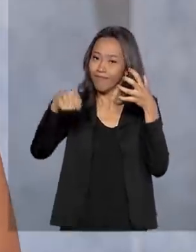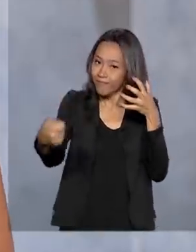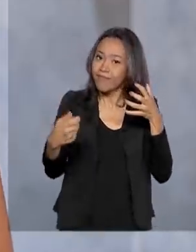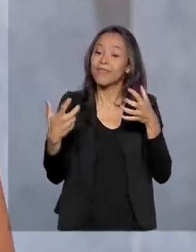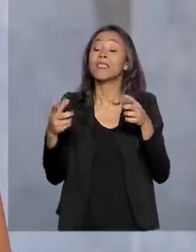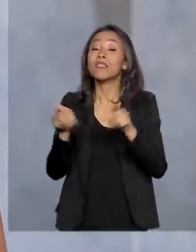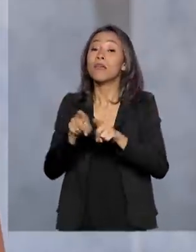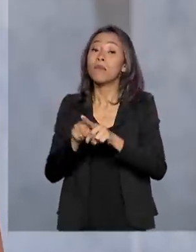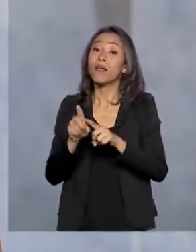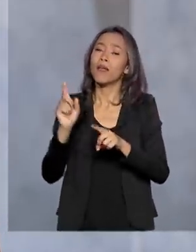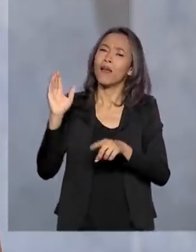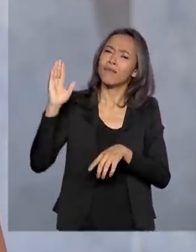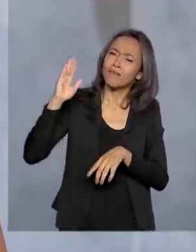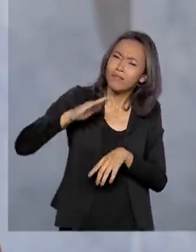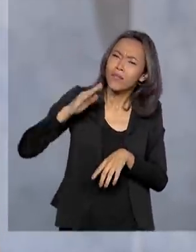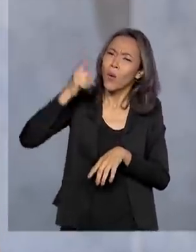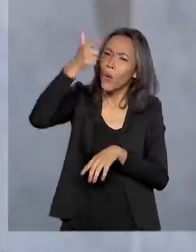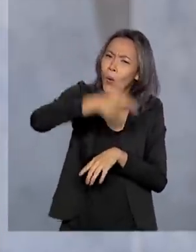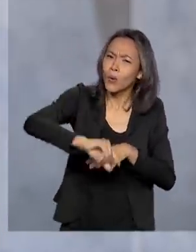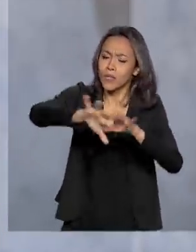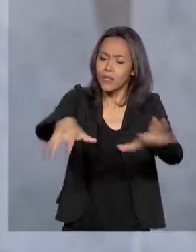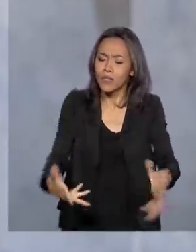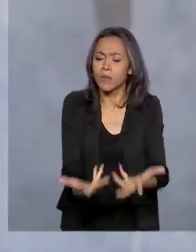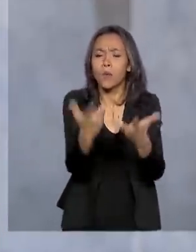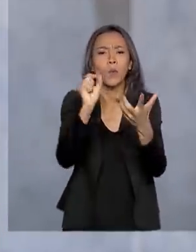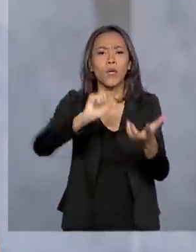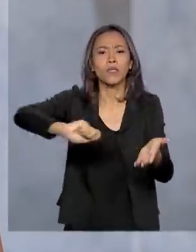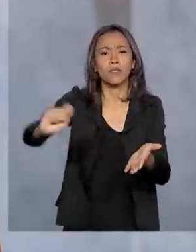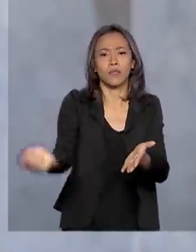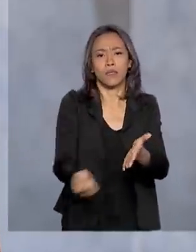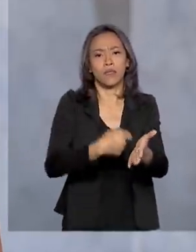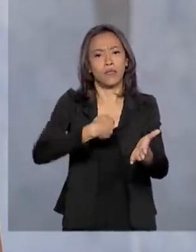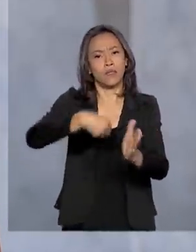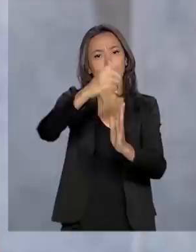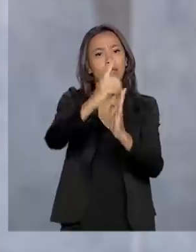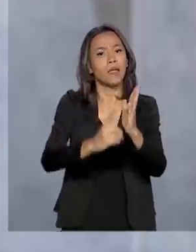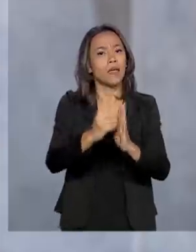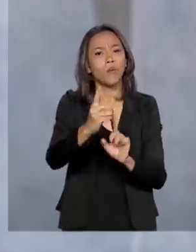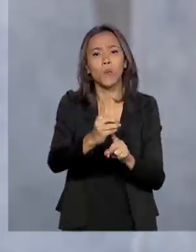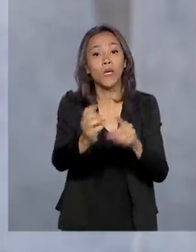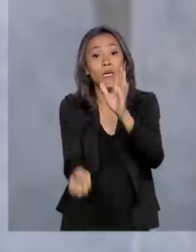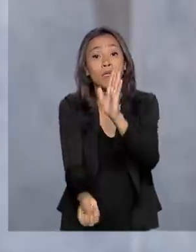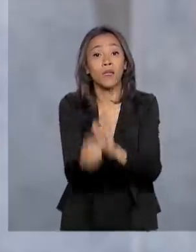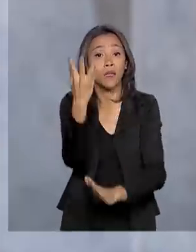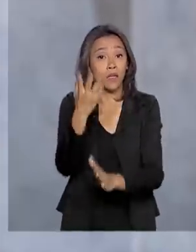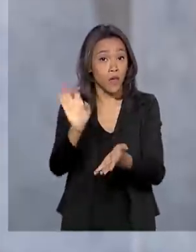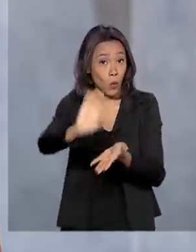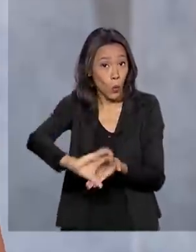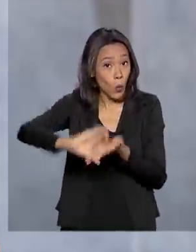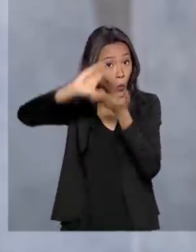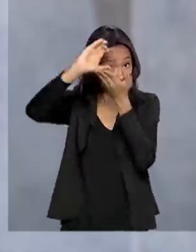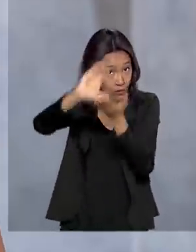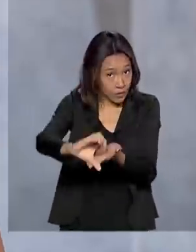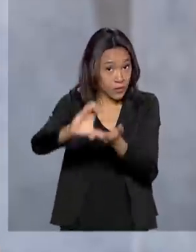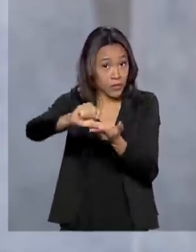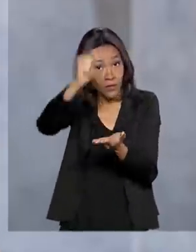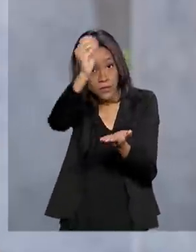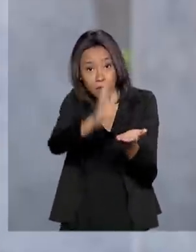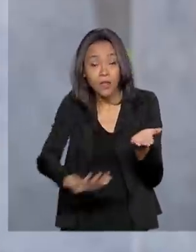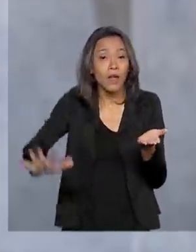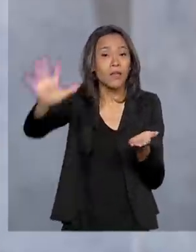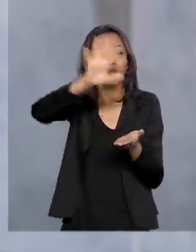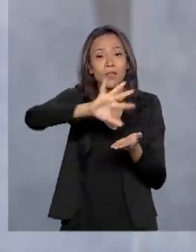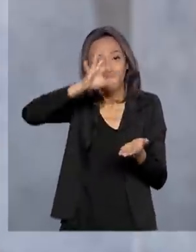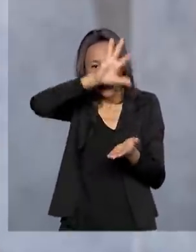dia com mais uma cerimônia, que é de assinatura do decreto que cria o Conselho Nacional da Amazônia Legal. O vice